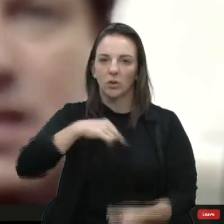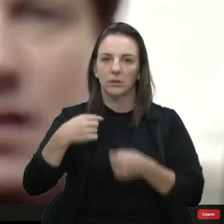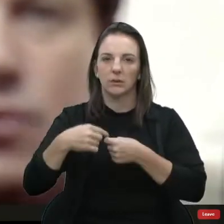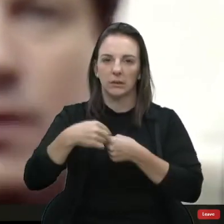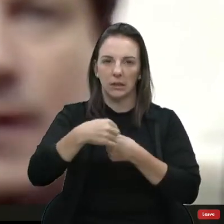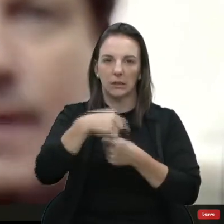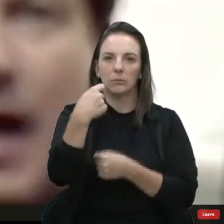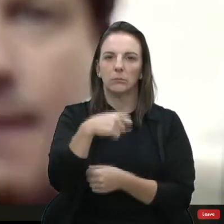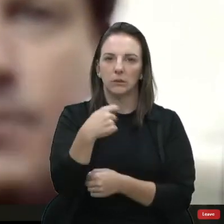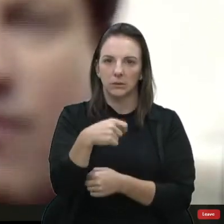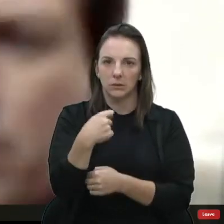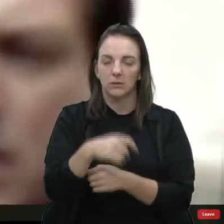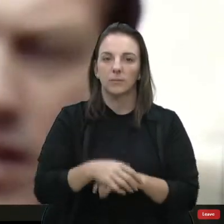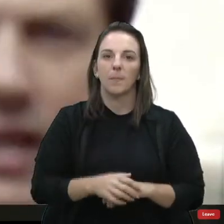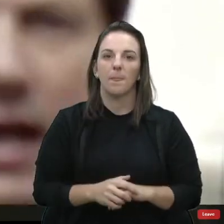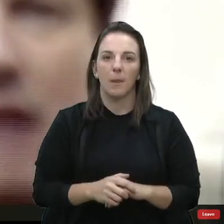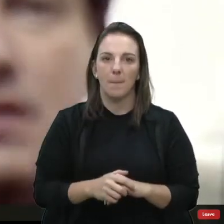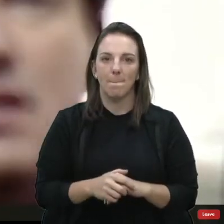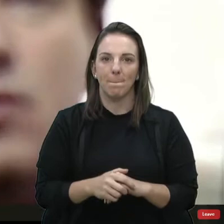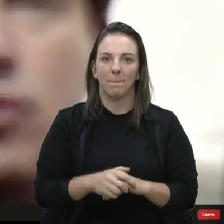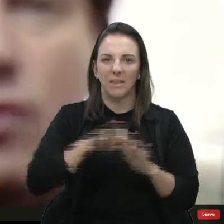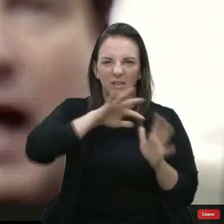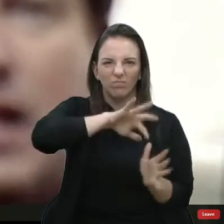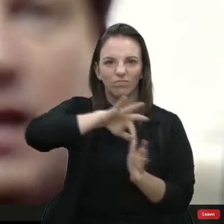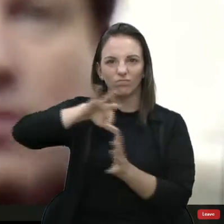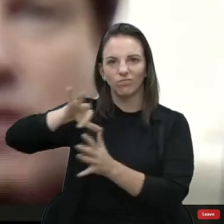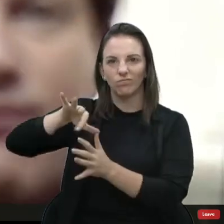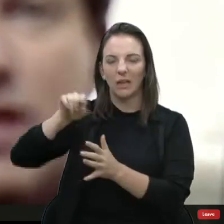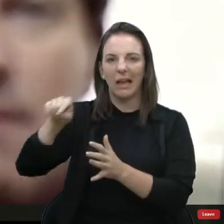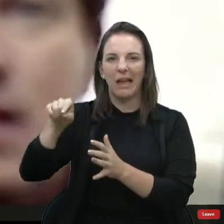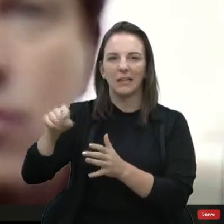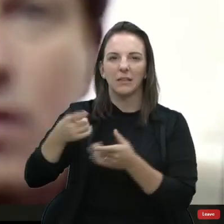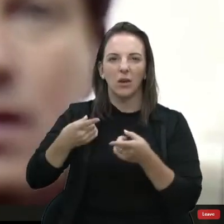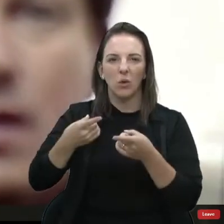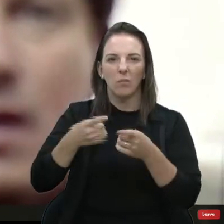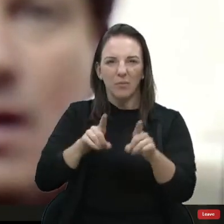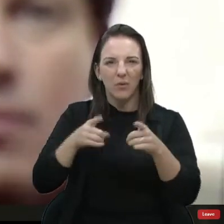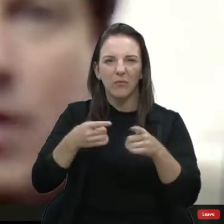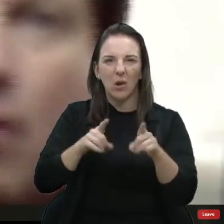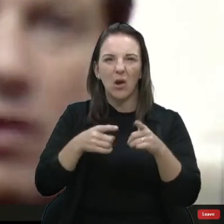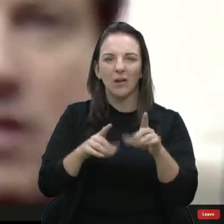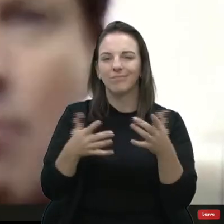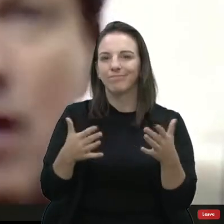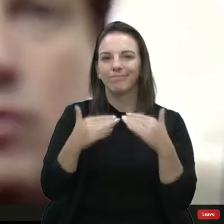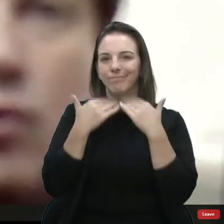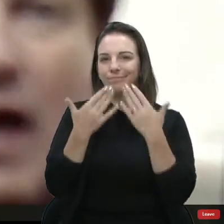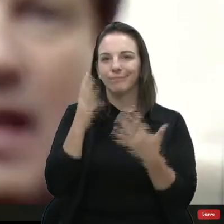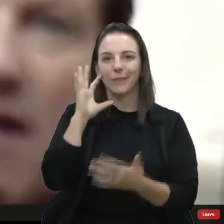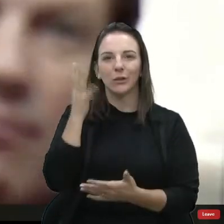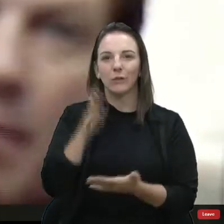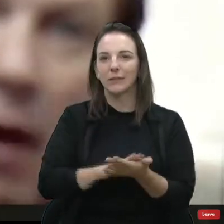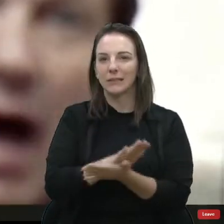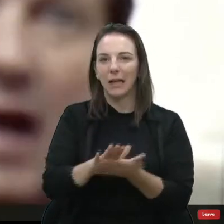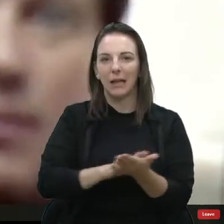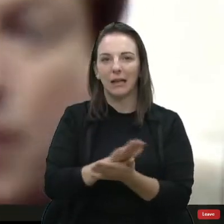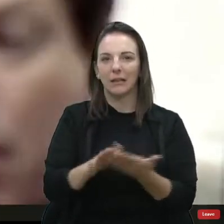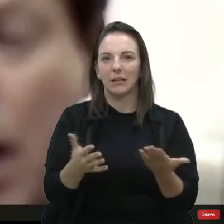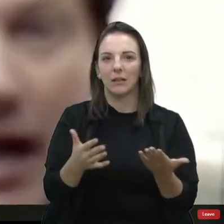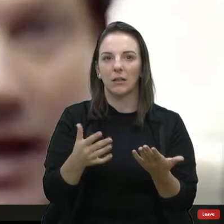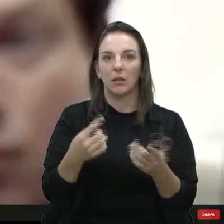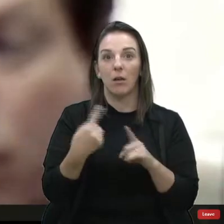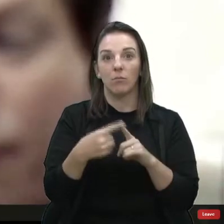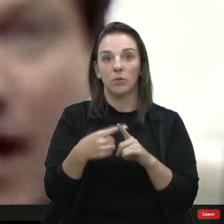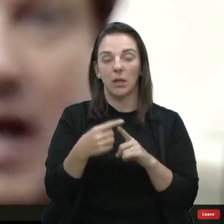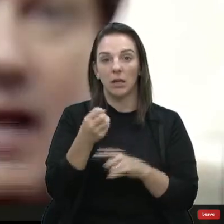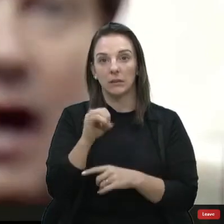está passando. Vamos deixar de lado essas cutucadas aí que não têm fundamento? Porque quando dá uma cutucada, leva uma paulada. Porque